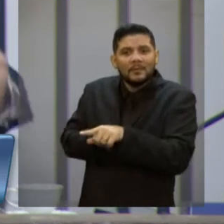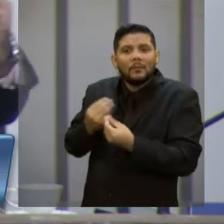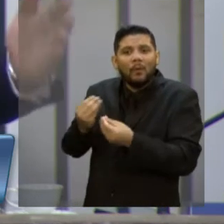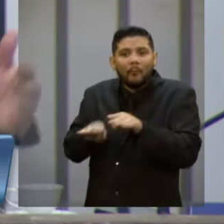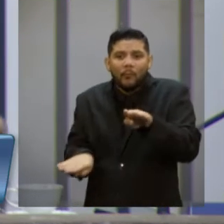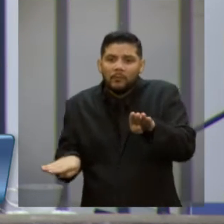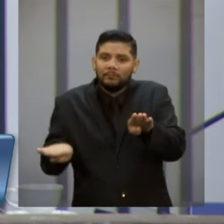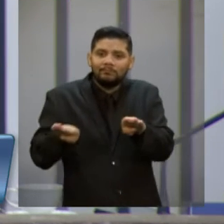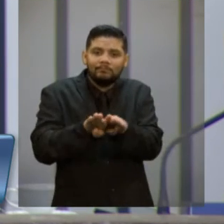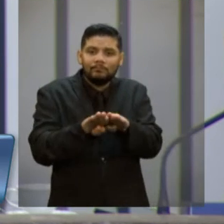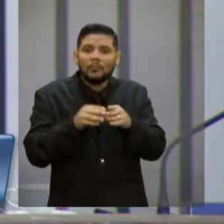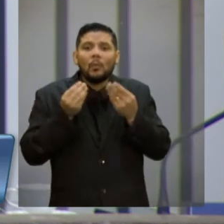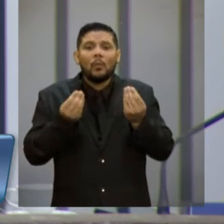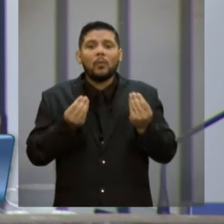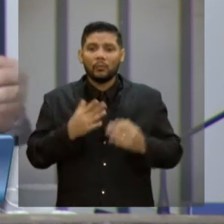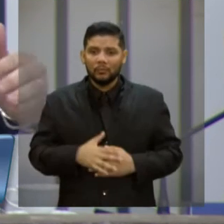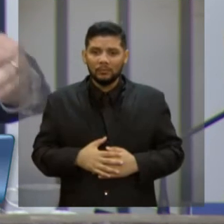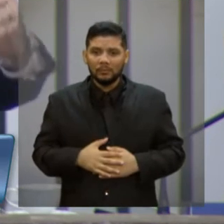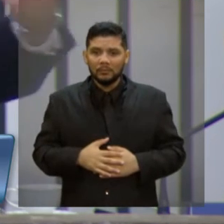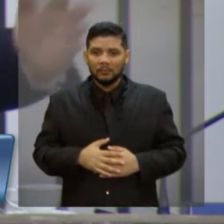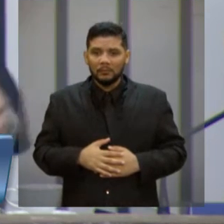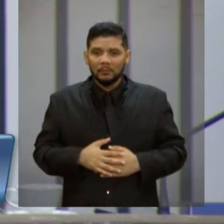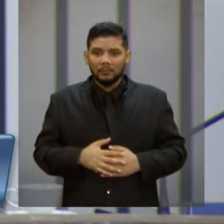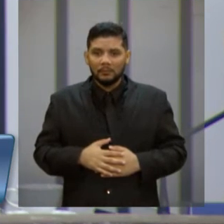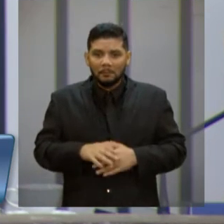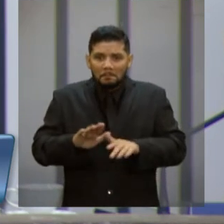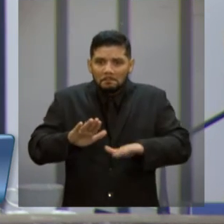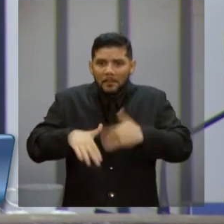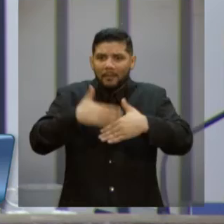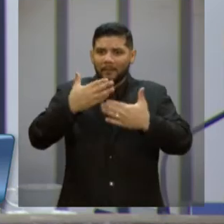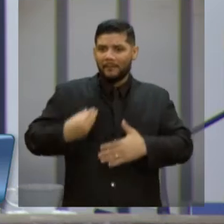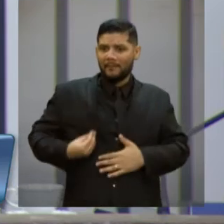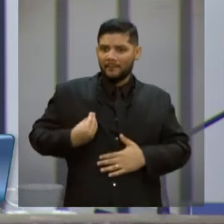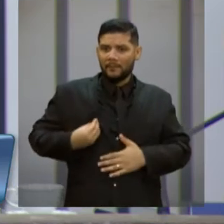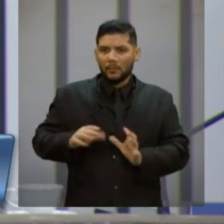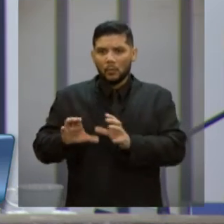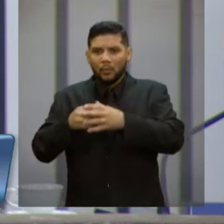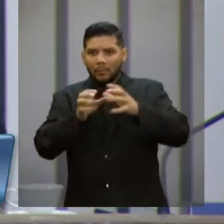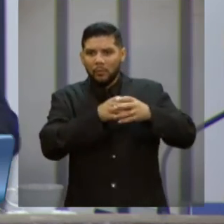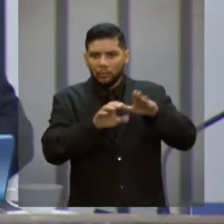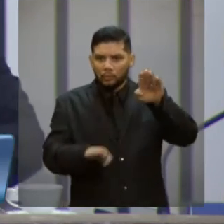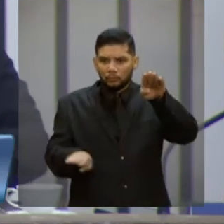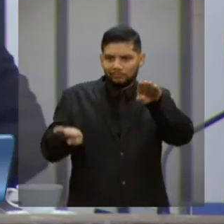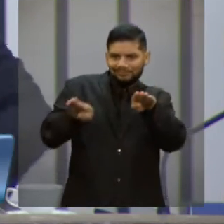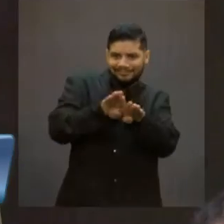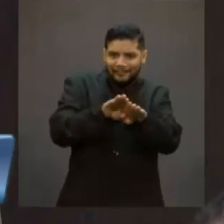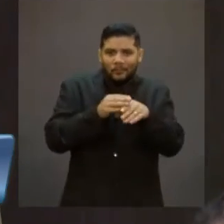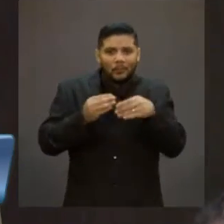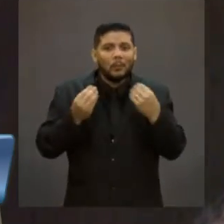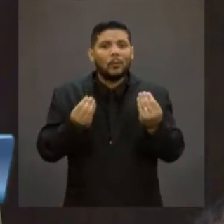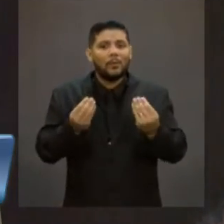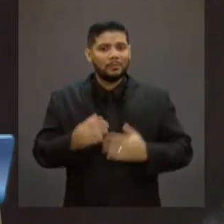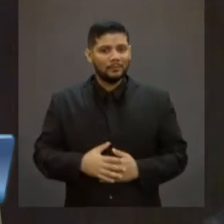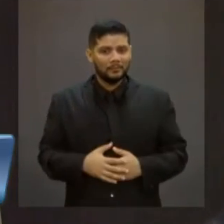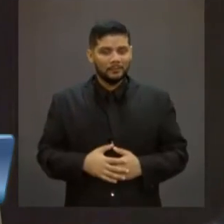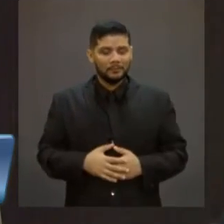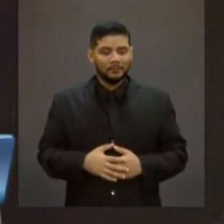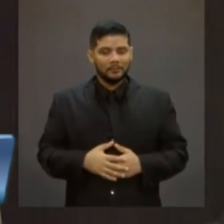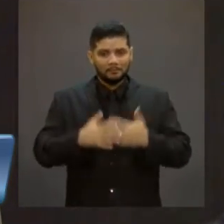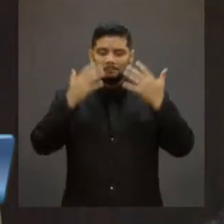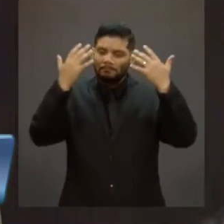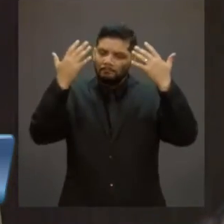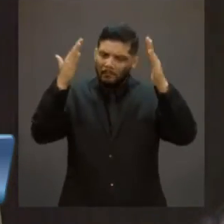igualdade, essas condições de melhoria da vida das classes mais desfavorecidas. Parabéns aí pelo pronunciamento.